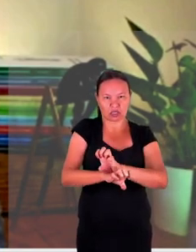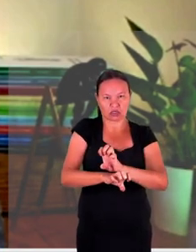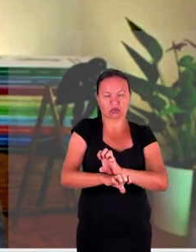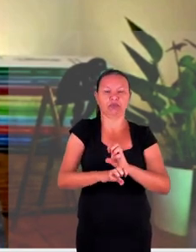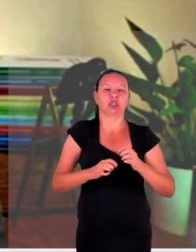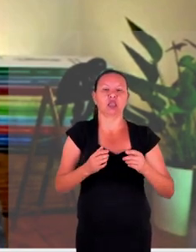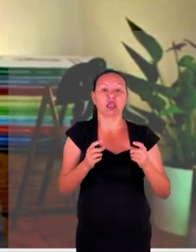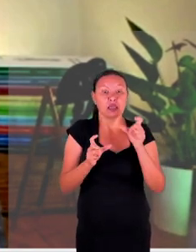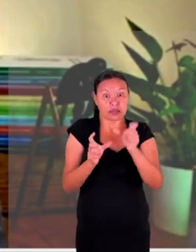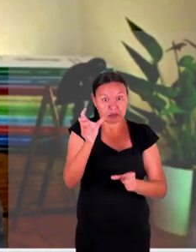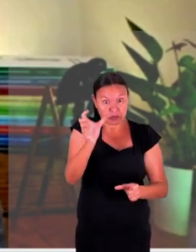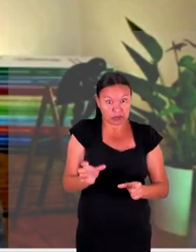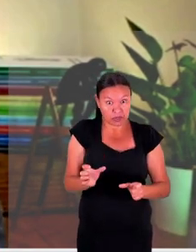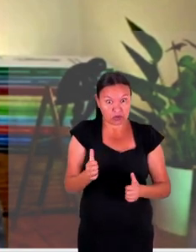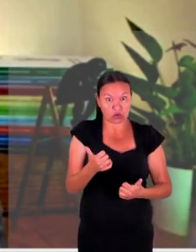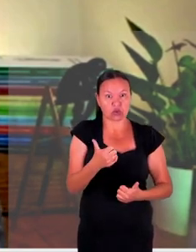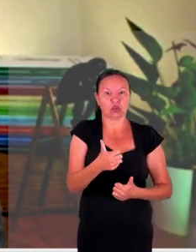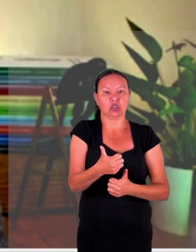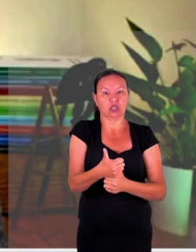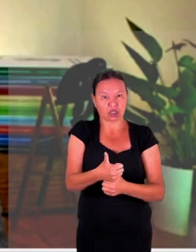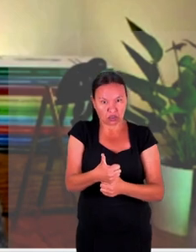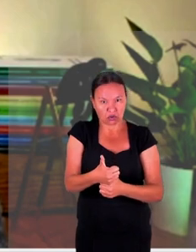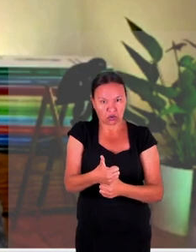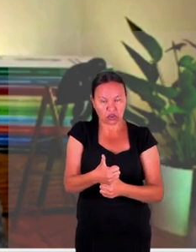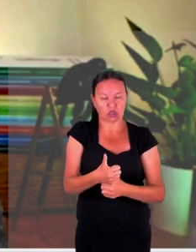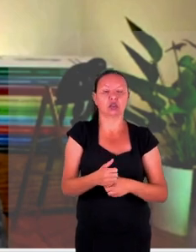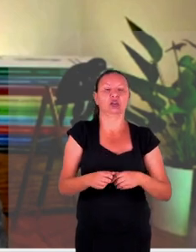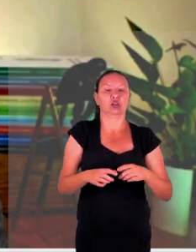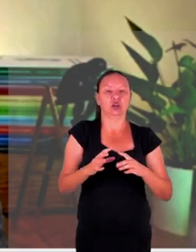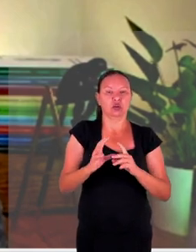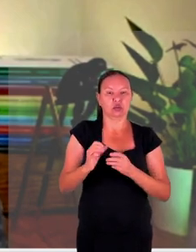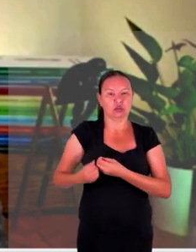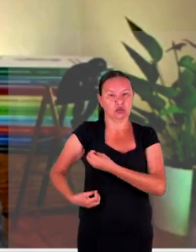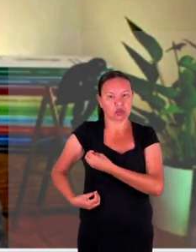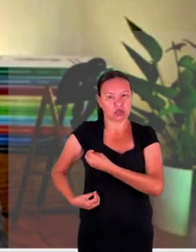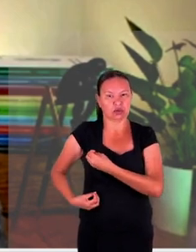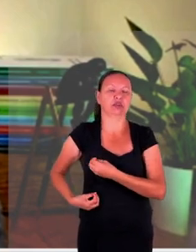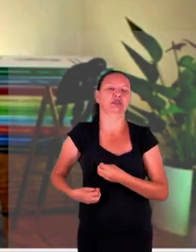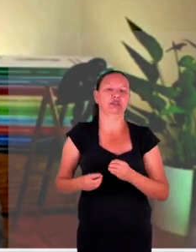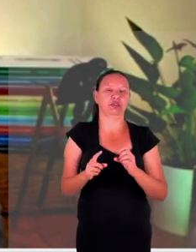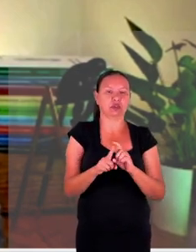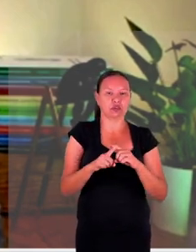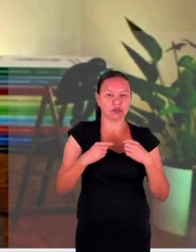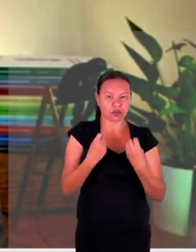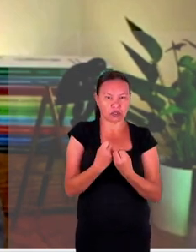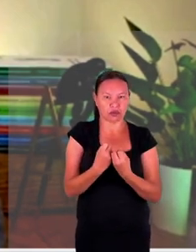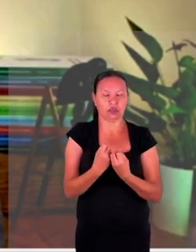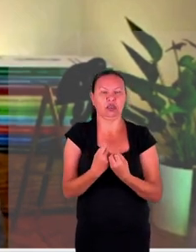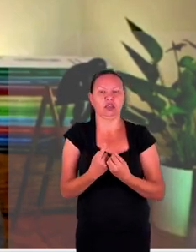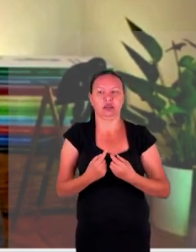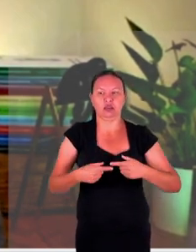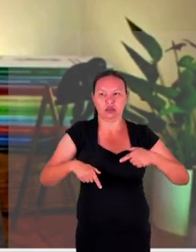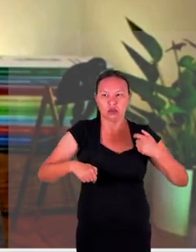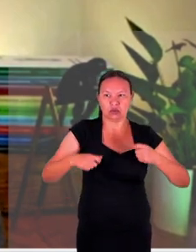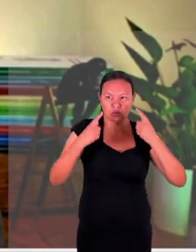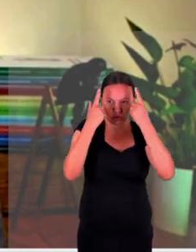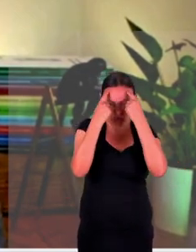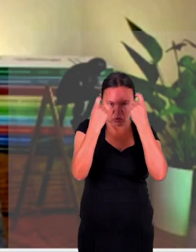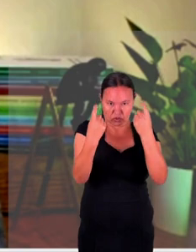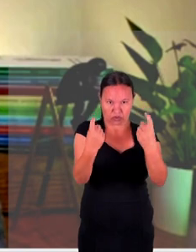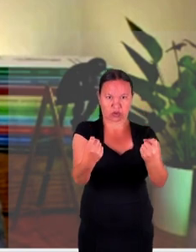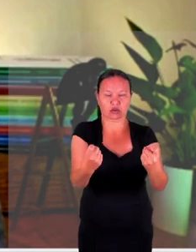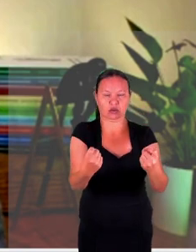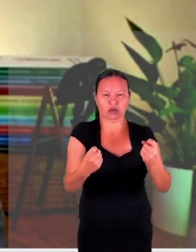se encontram ou que se encontravam em ambiente em que houve trocas de violências físicas e intimidações